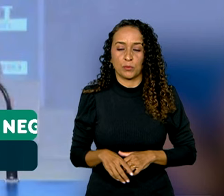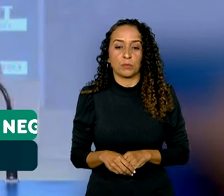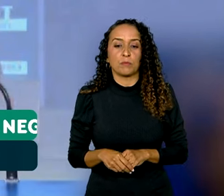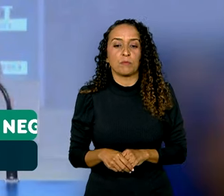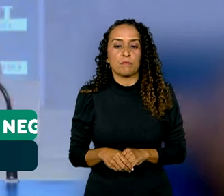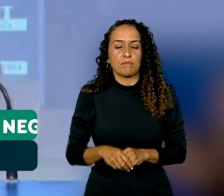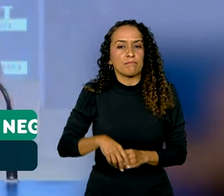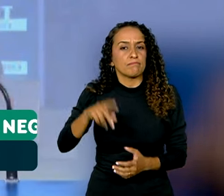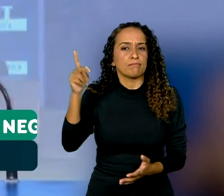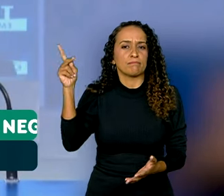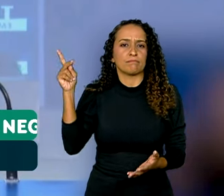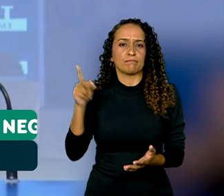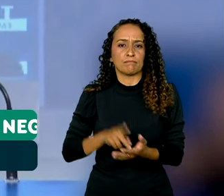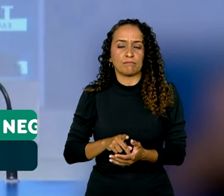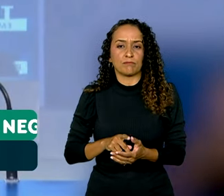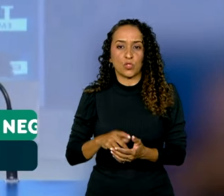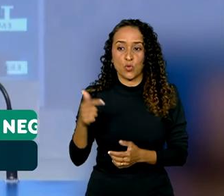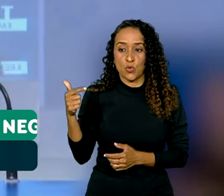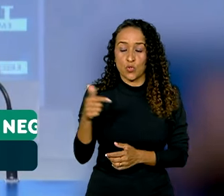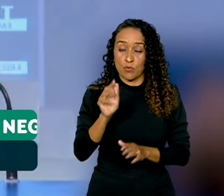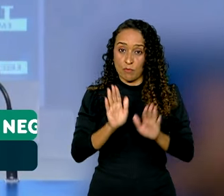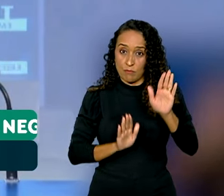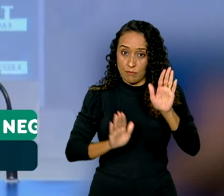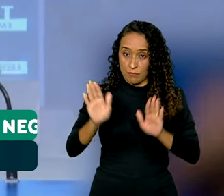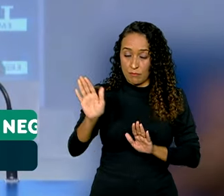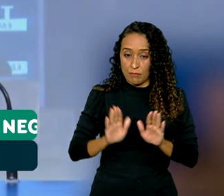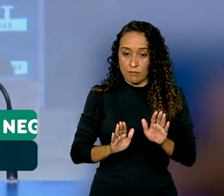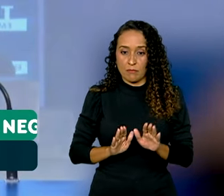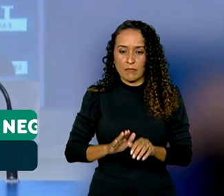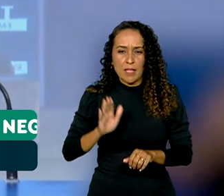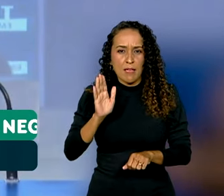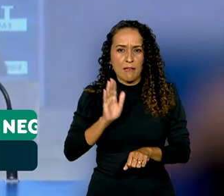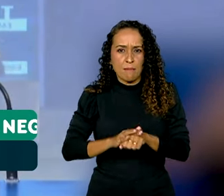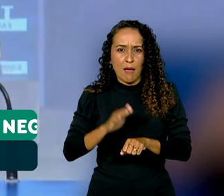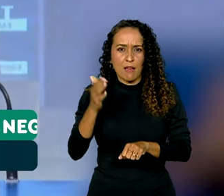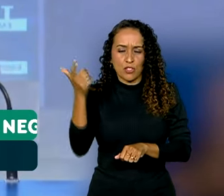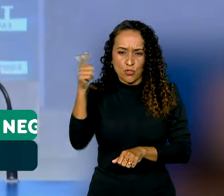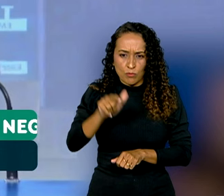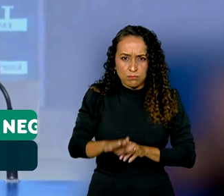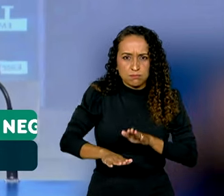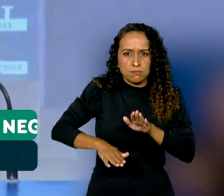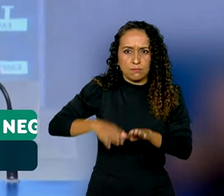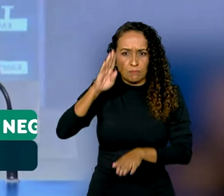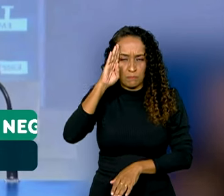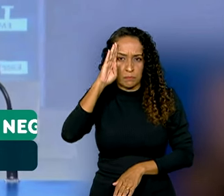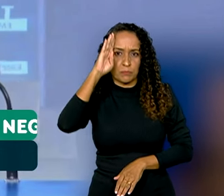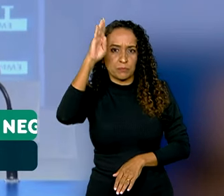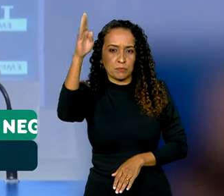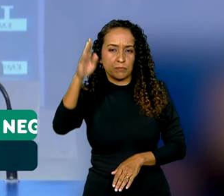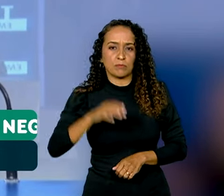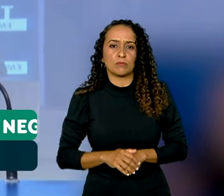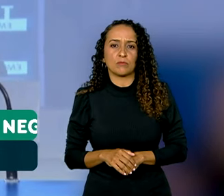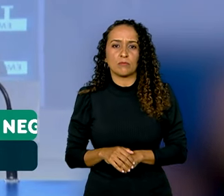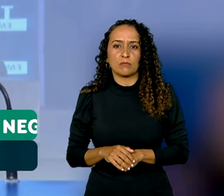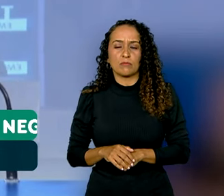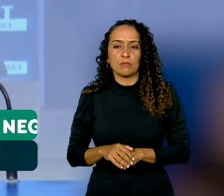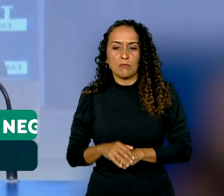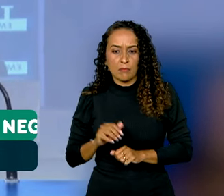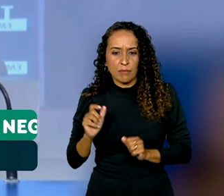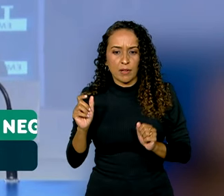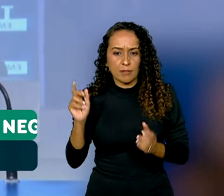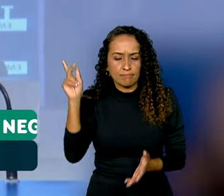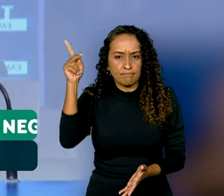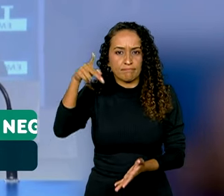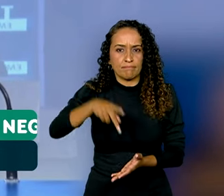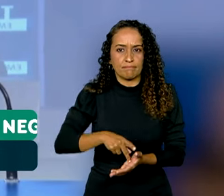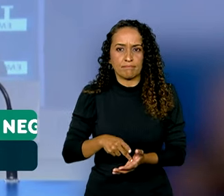realização deste segundo leilão é mais um passo fundamental para a viabilização do